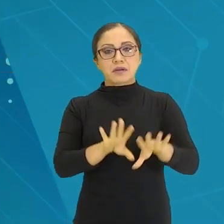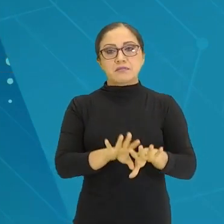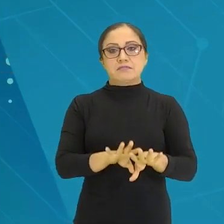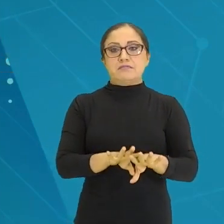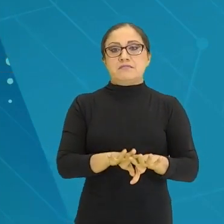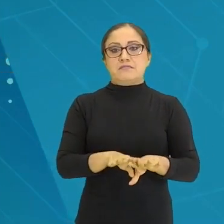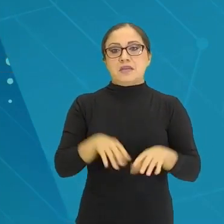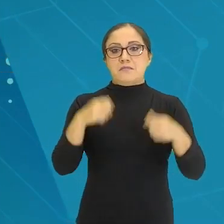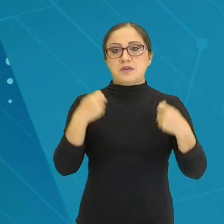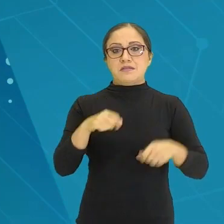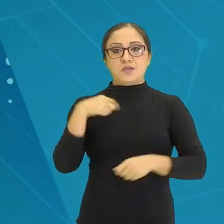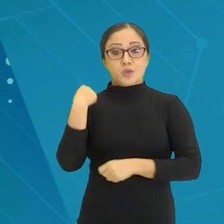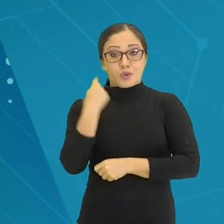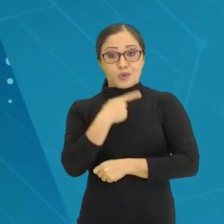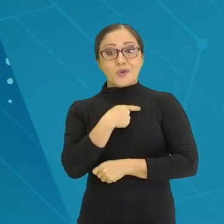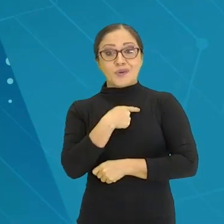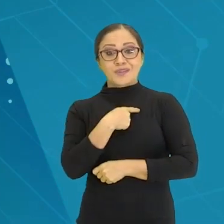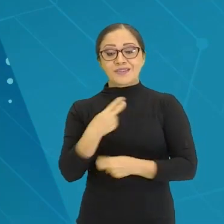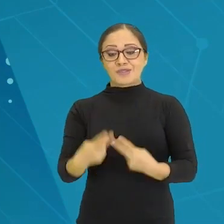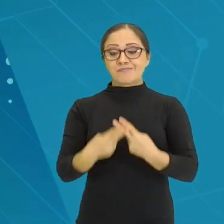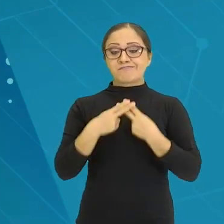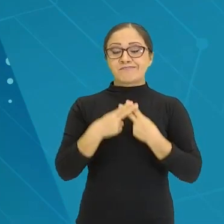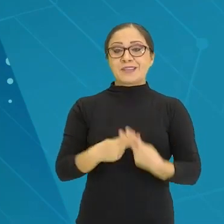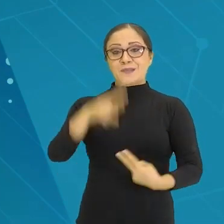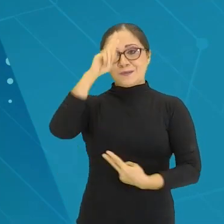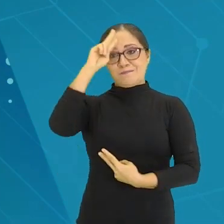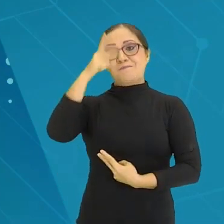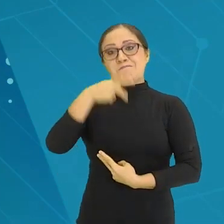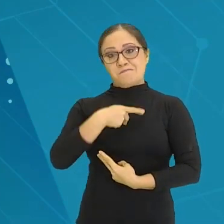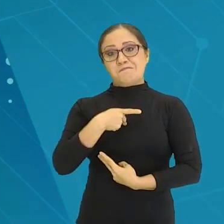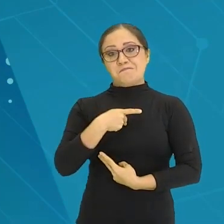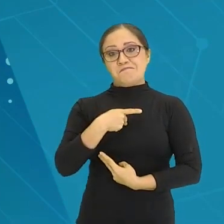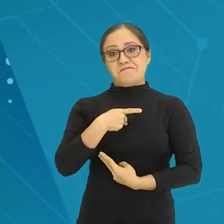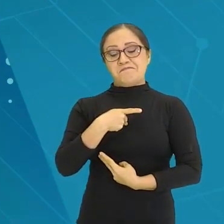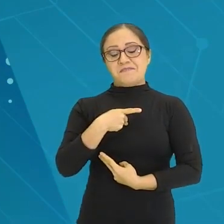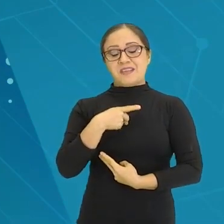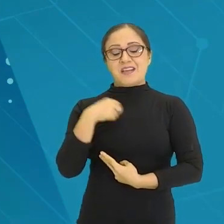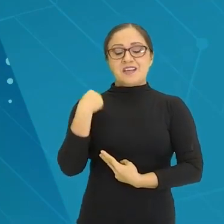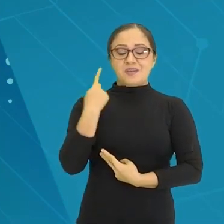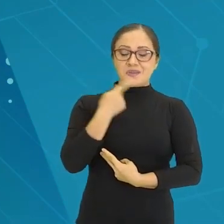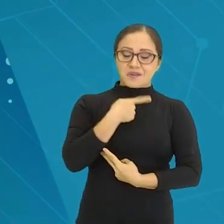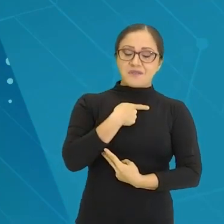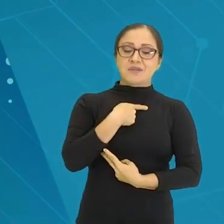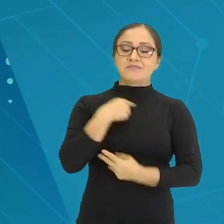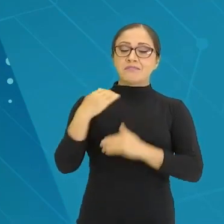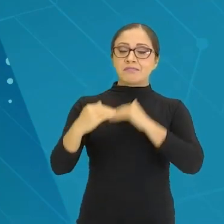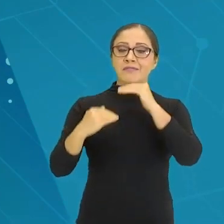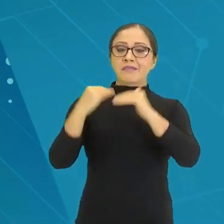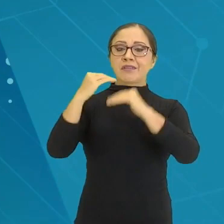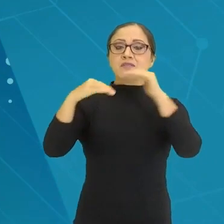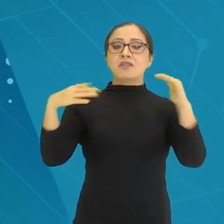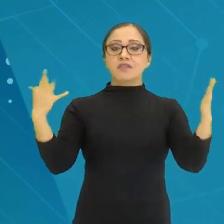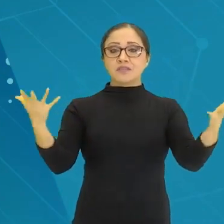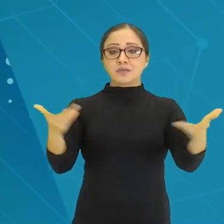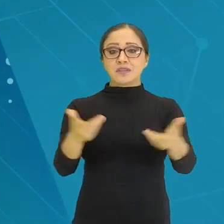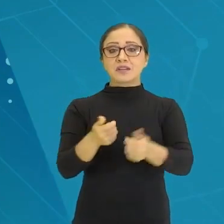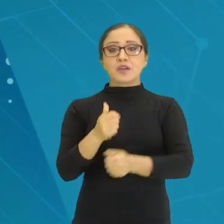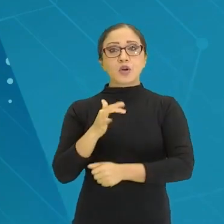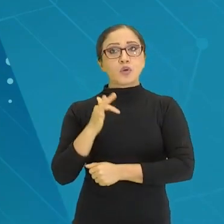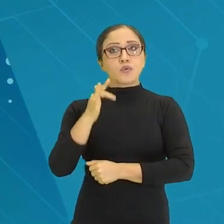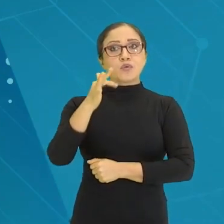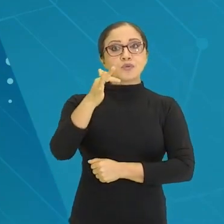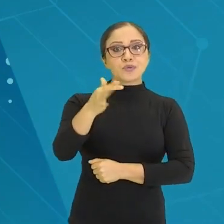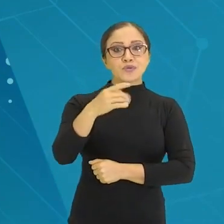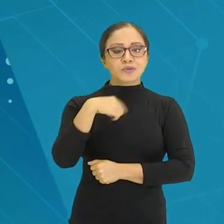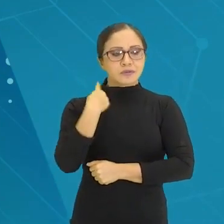paciência com a gente. Para que a gente desenvolva essas habilidades e possa ter, num futuro próximo, competência